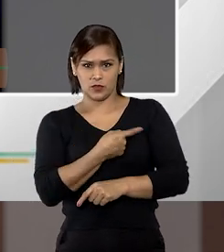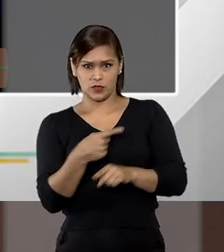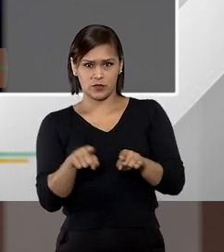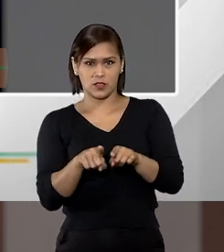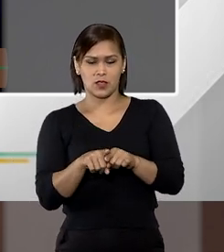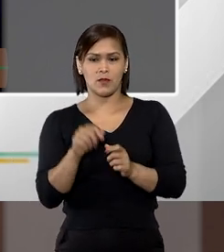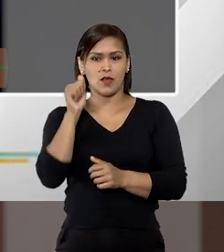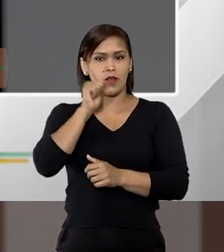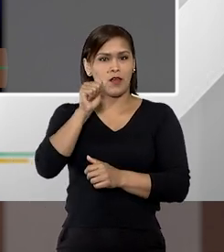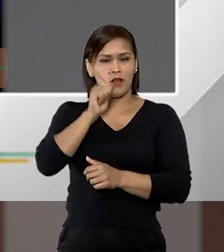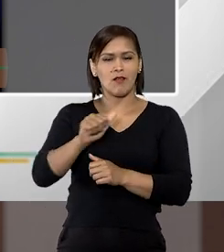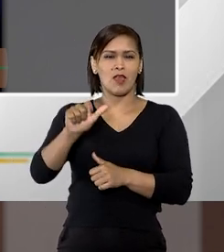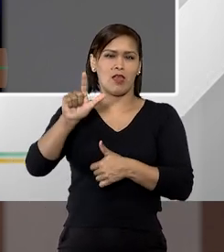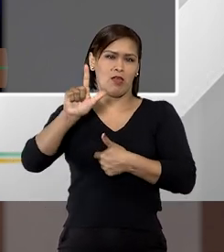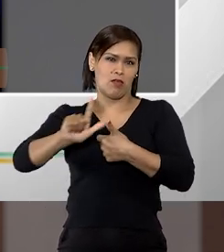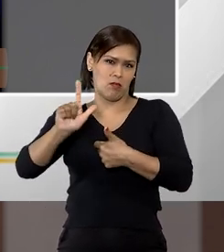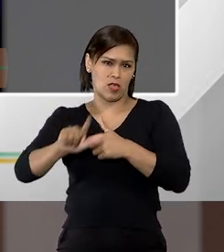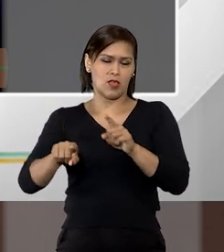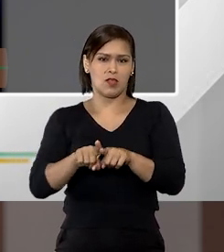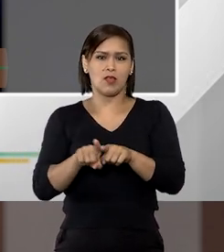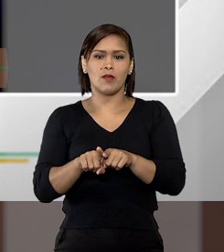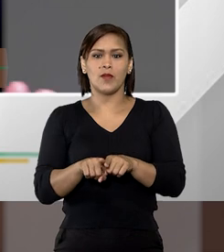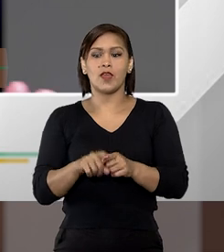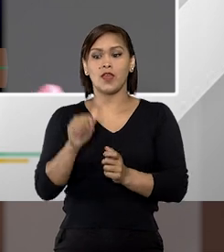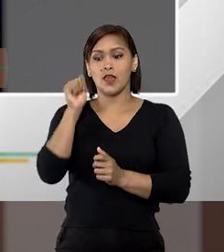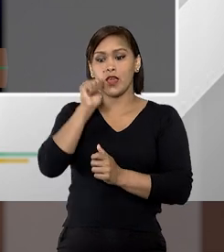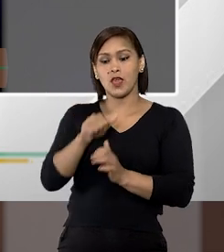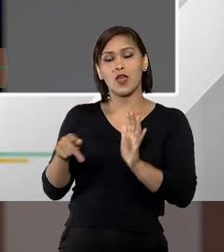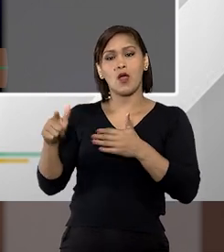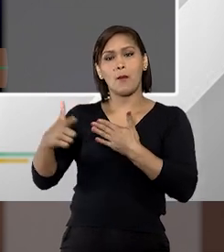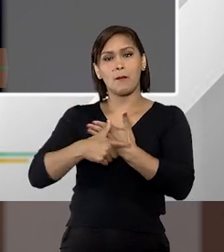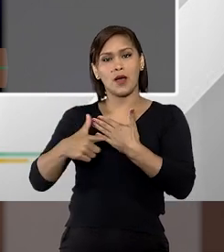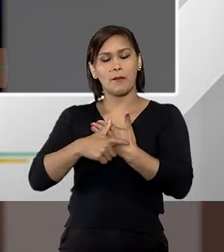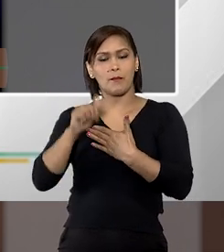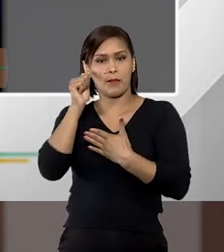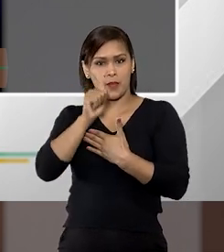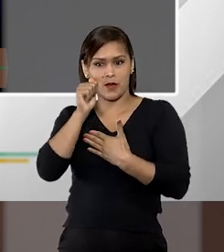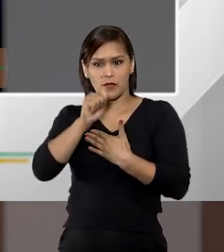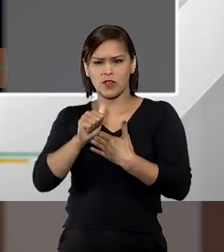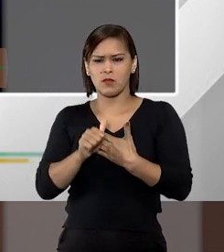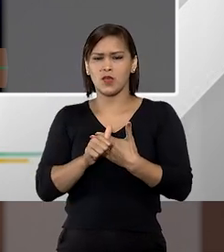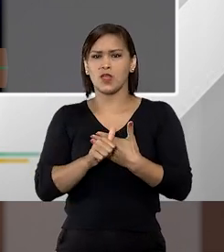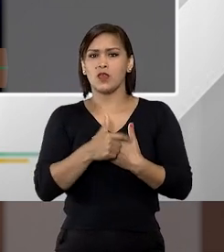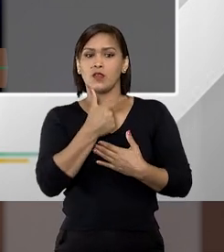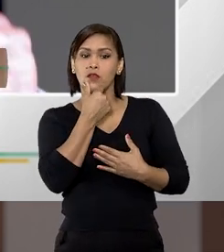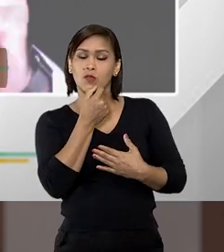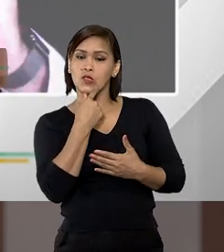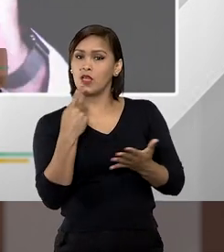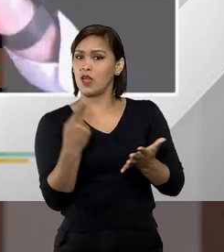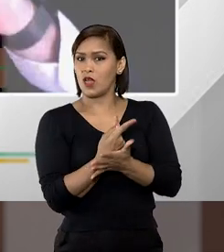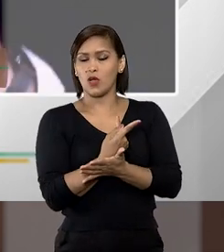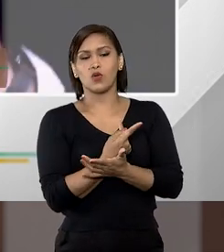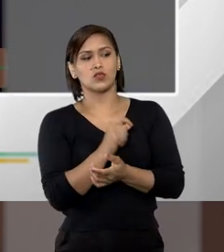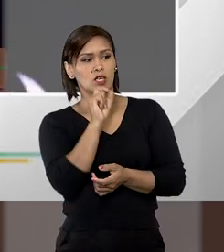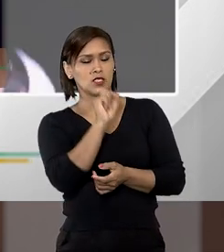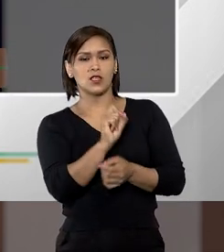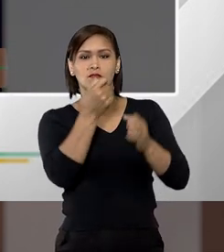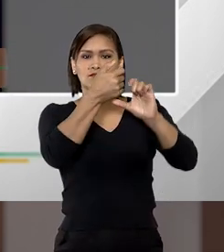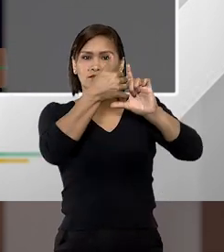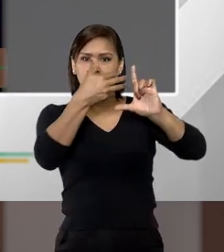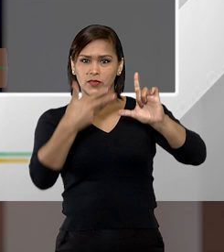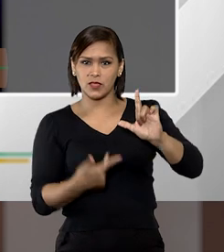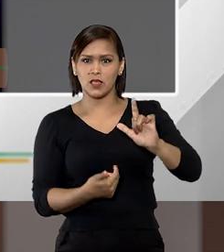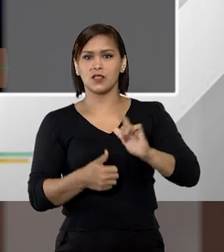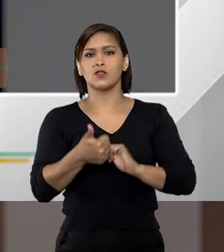feminina quem exerceu o papel feminino quem exerce o papel feminino masculino ocorrendo alguma das hipóteses descritas